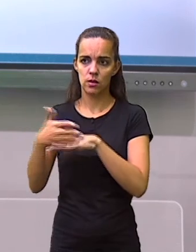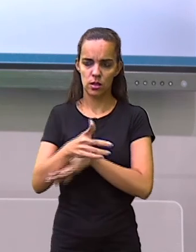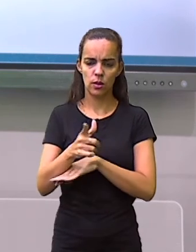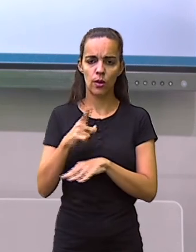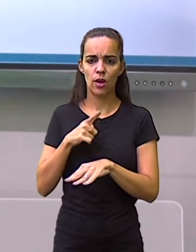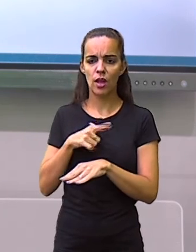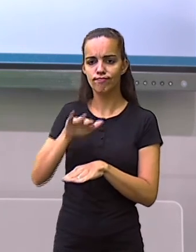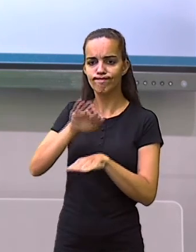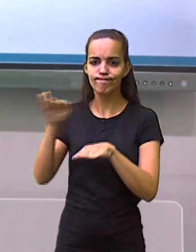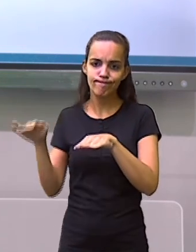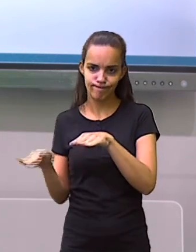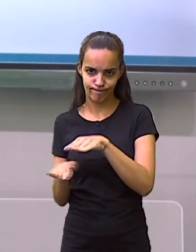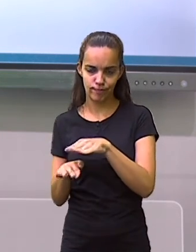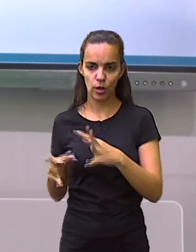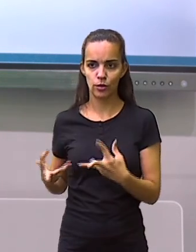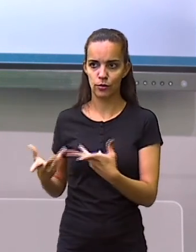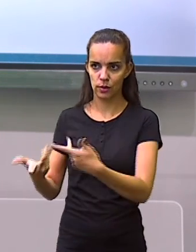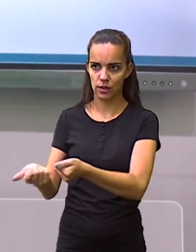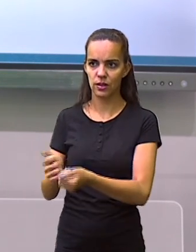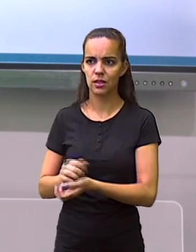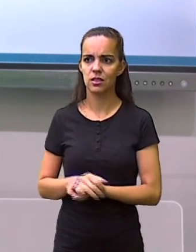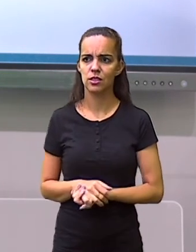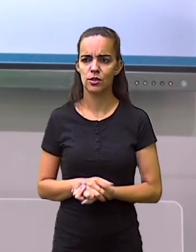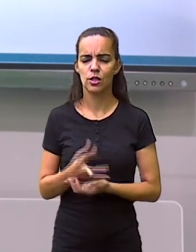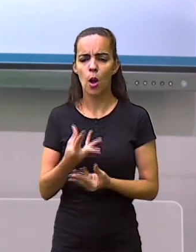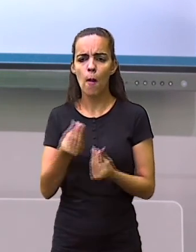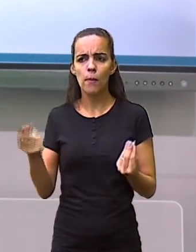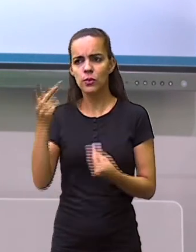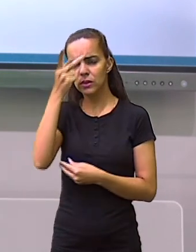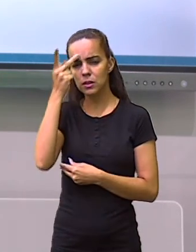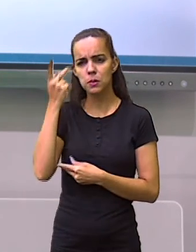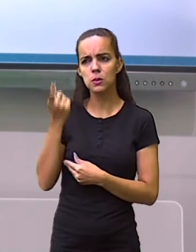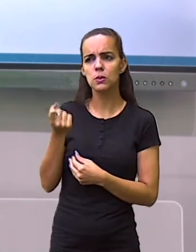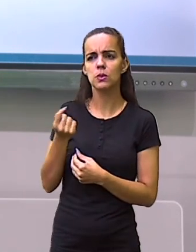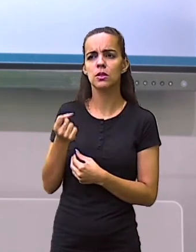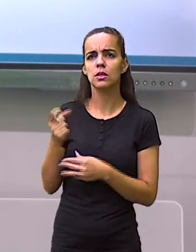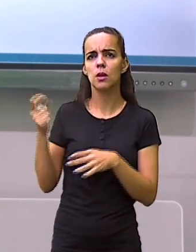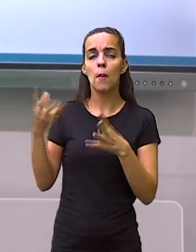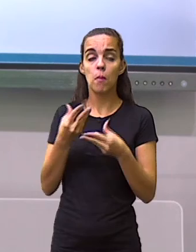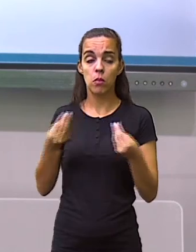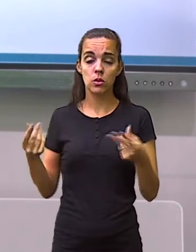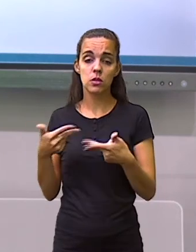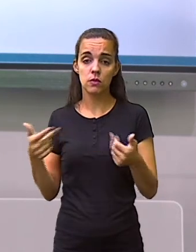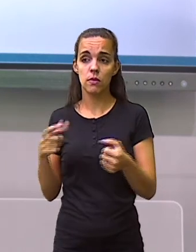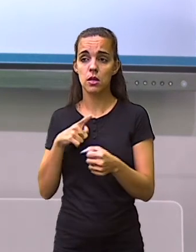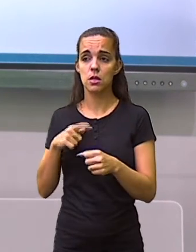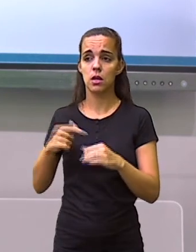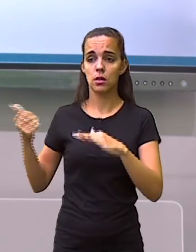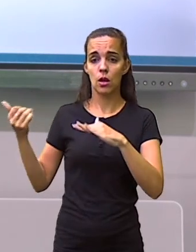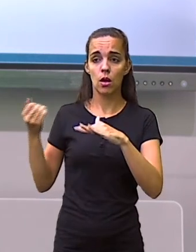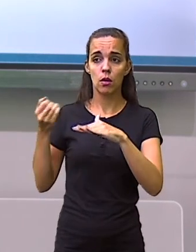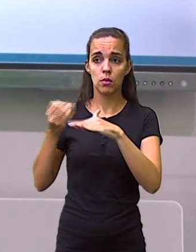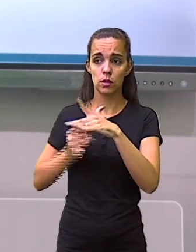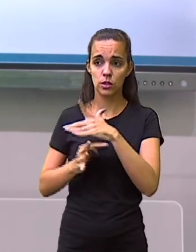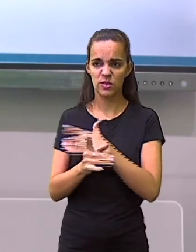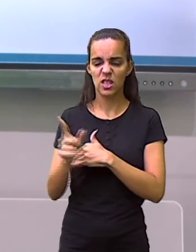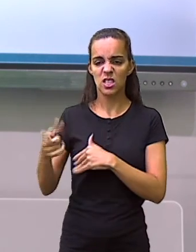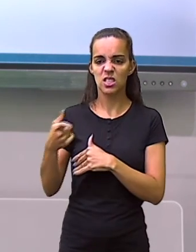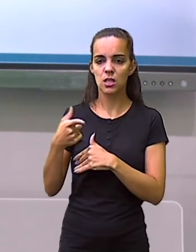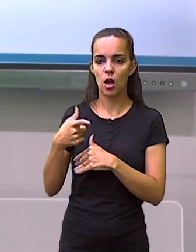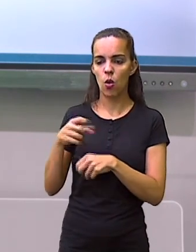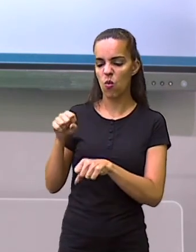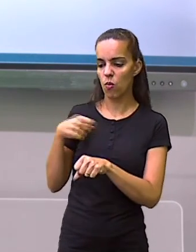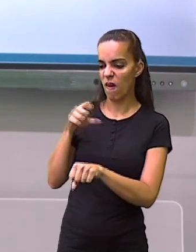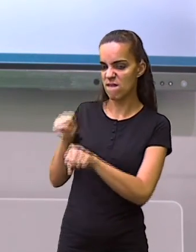qualificação. Dessa forma, muitas vezes, os migrantes são criminalizados e vítimas